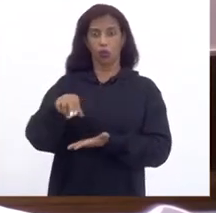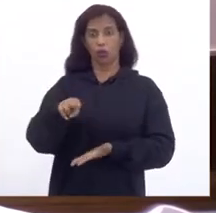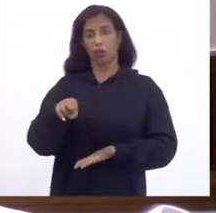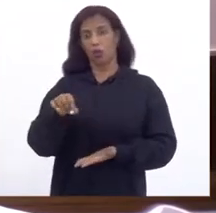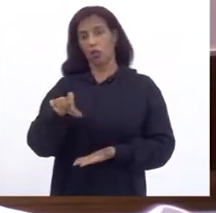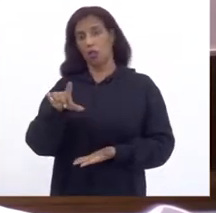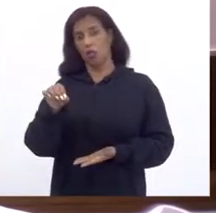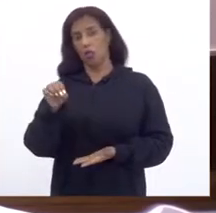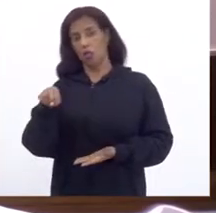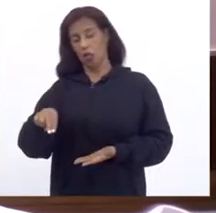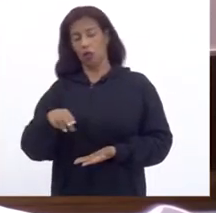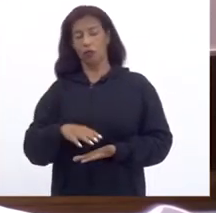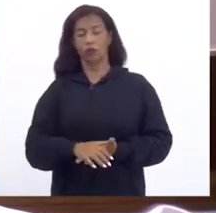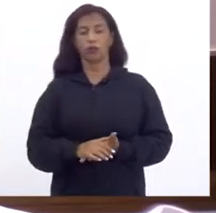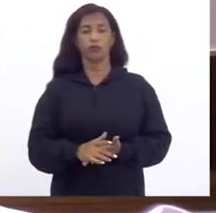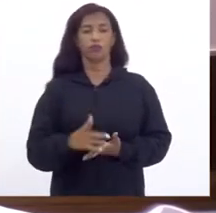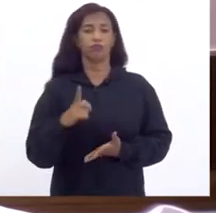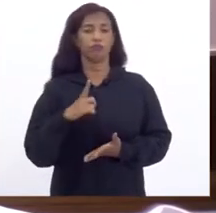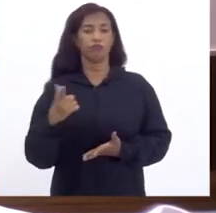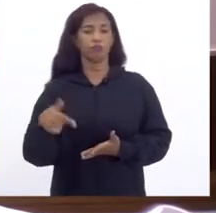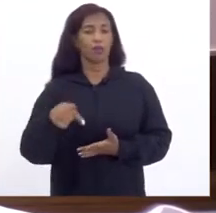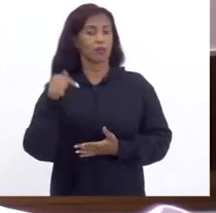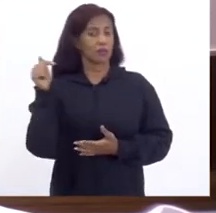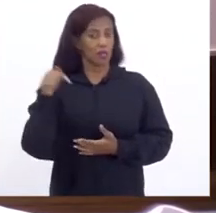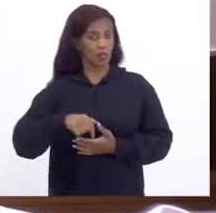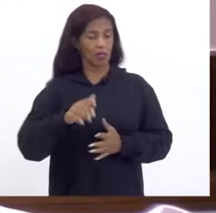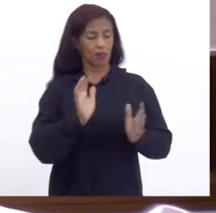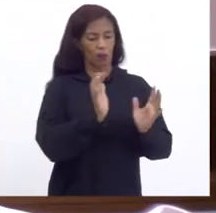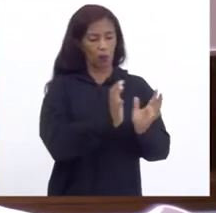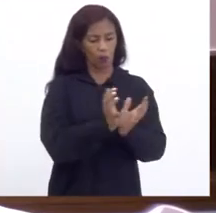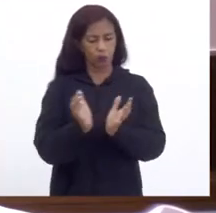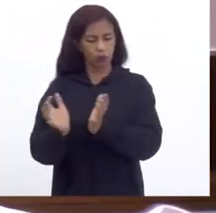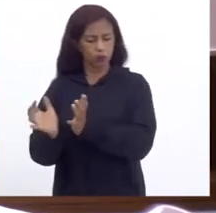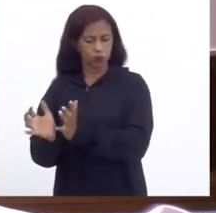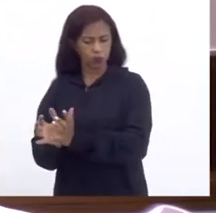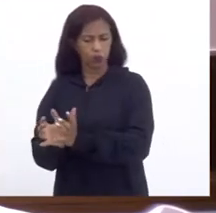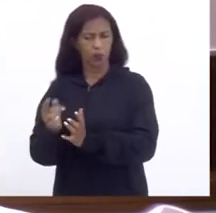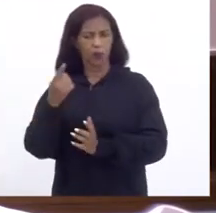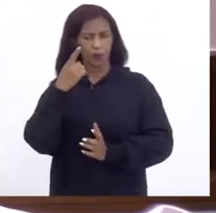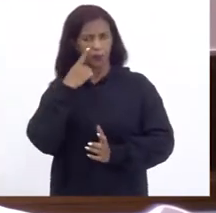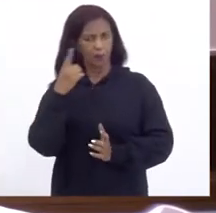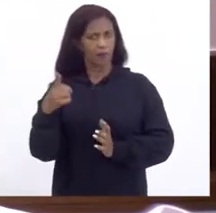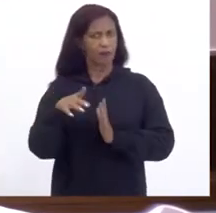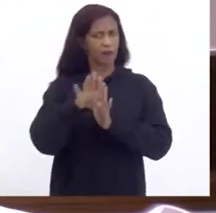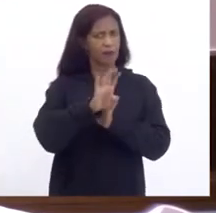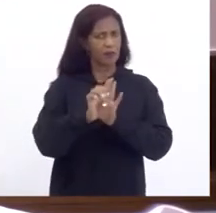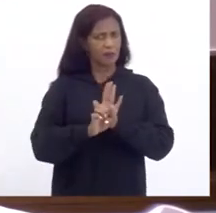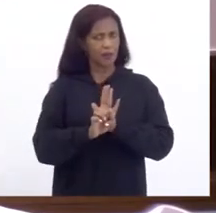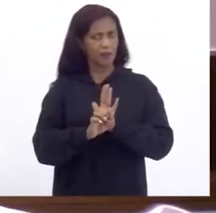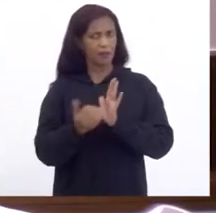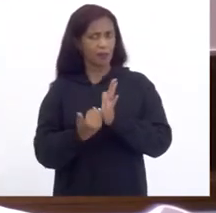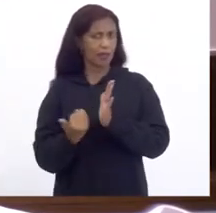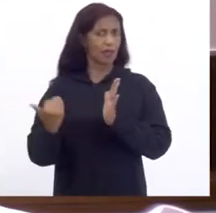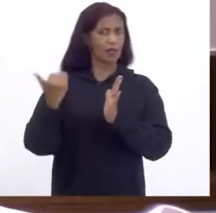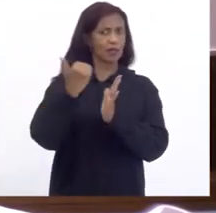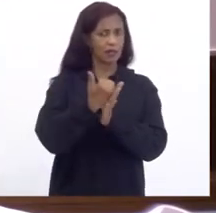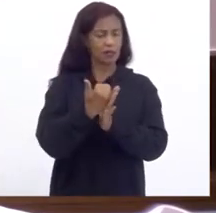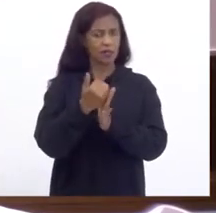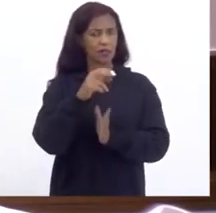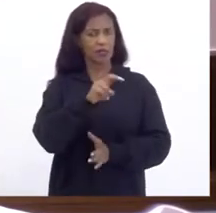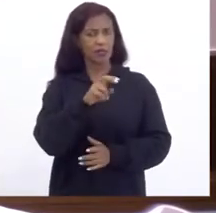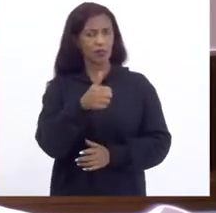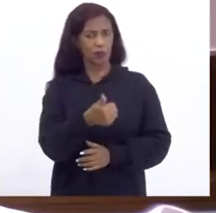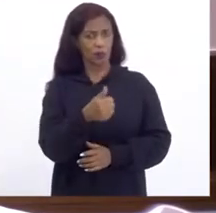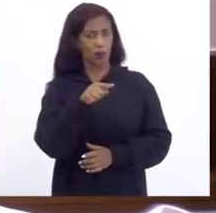Passasse Aqui para as comissões Para a gente promover Essa emenda Porque tem que acrescer Nesse 51.6